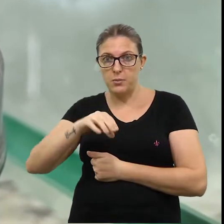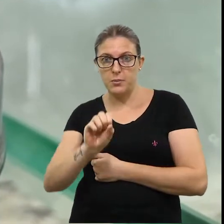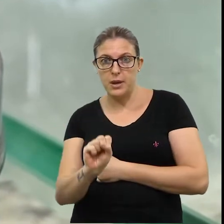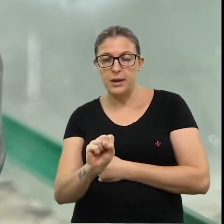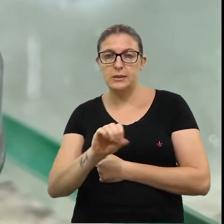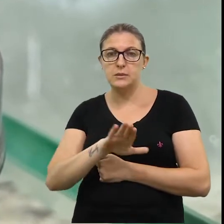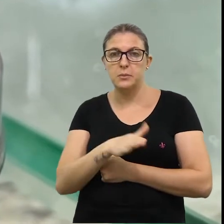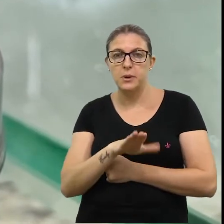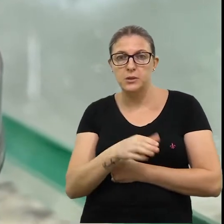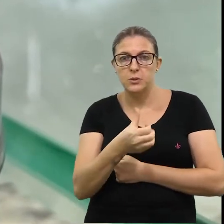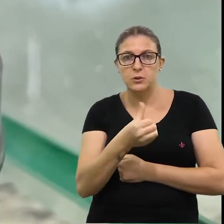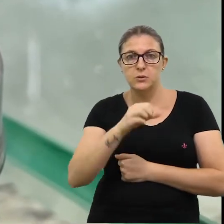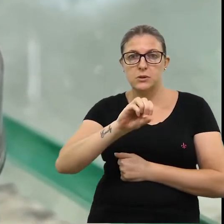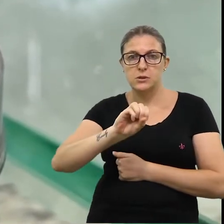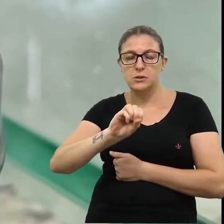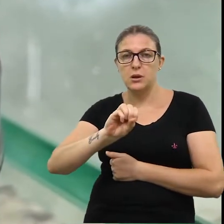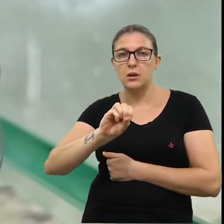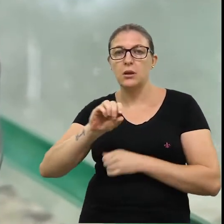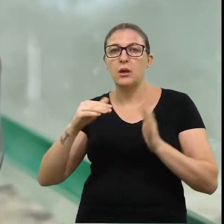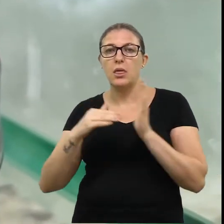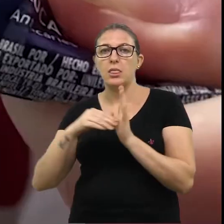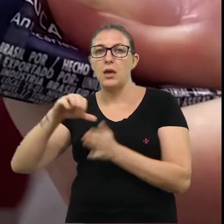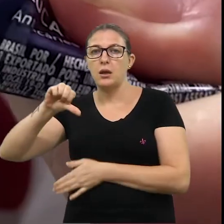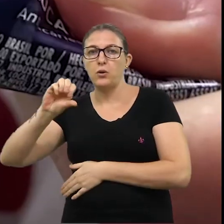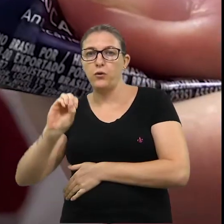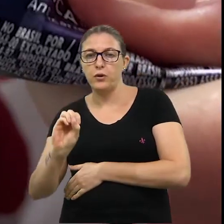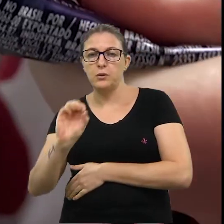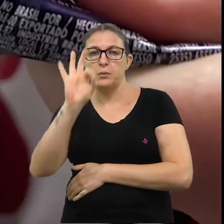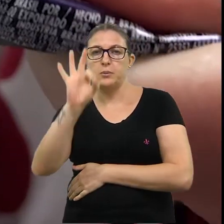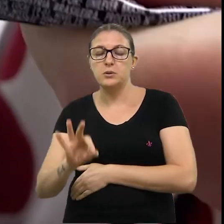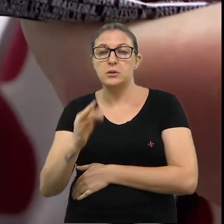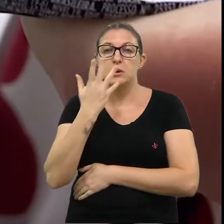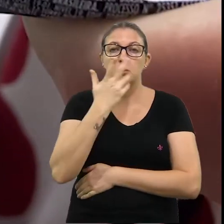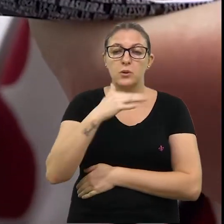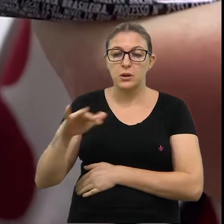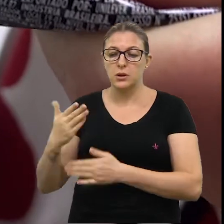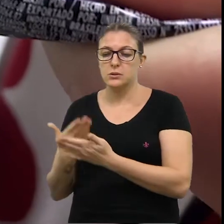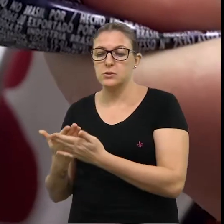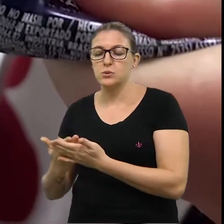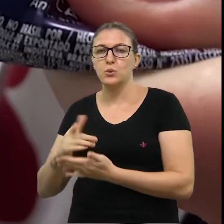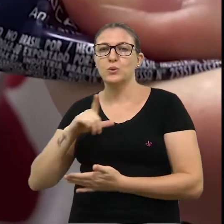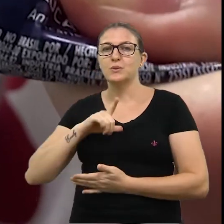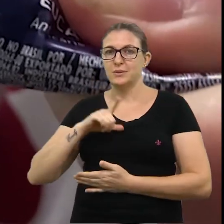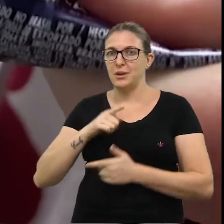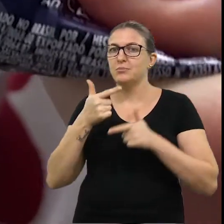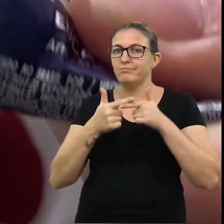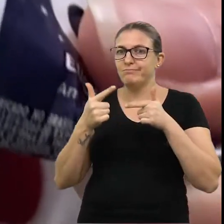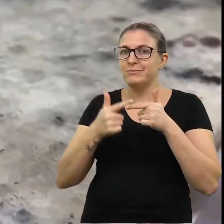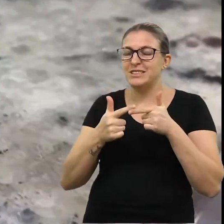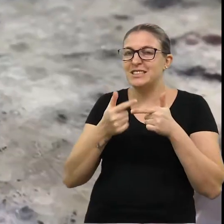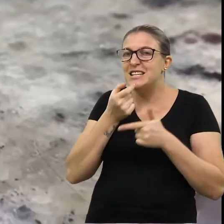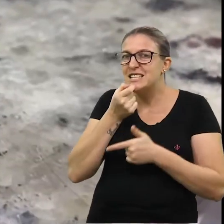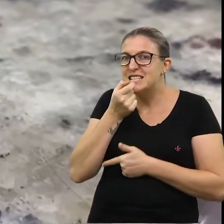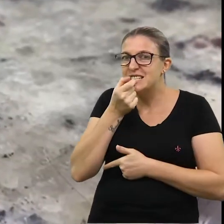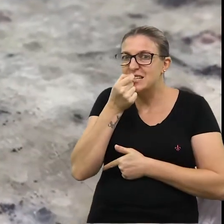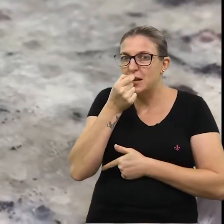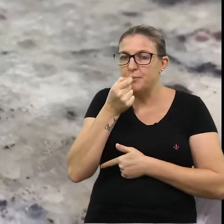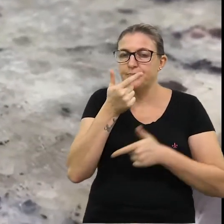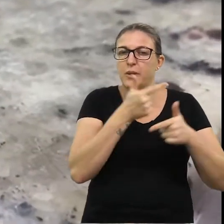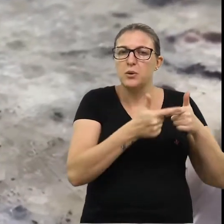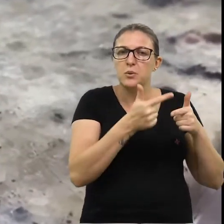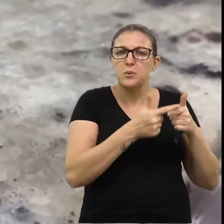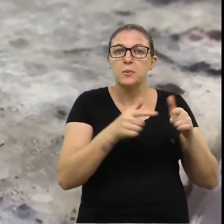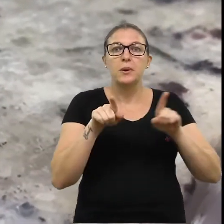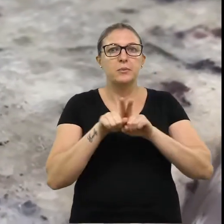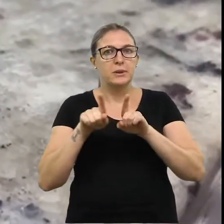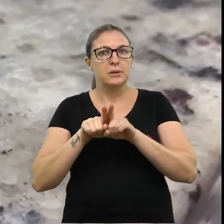OMS, cerca de 60 a 90% das crianças em idade escolar têm cáries dentárias. Este problema